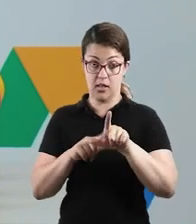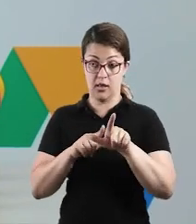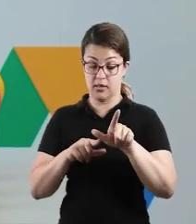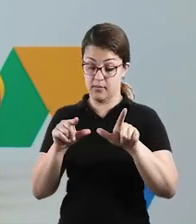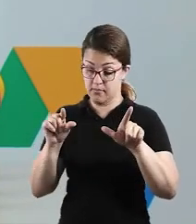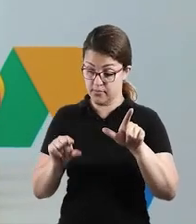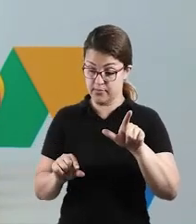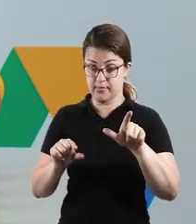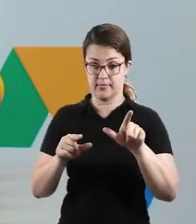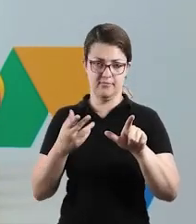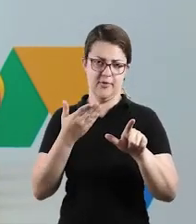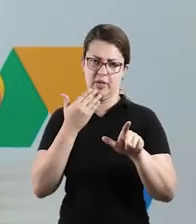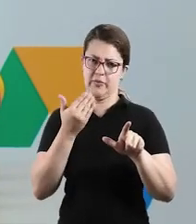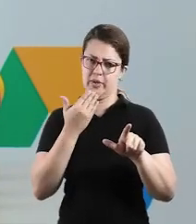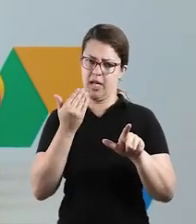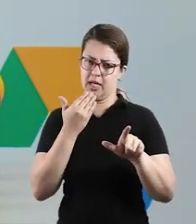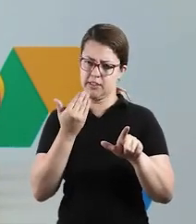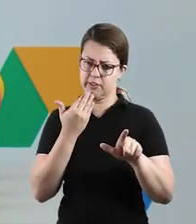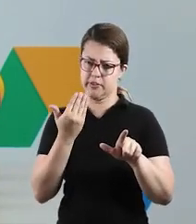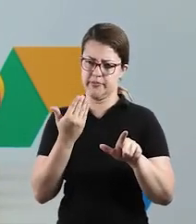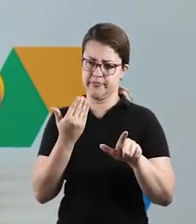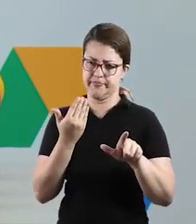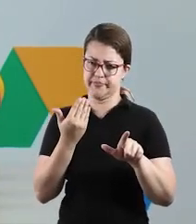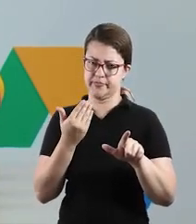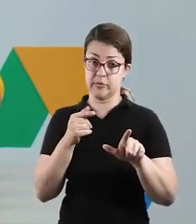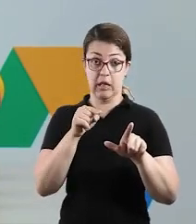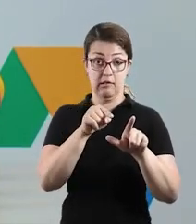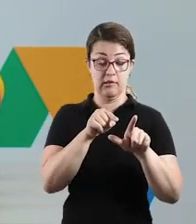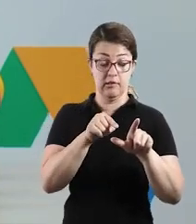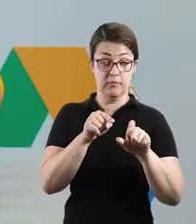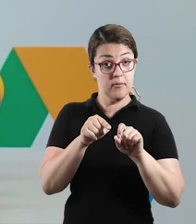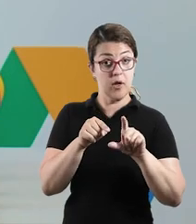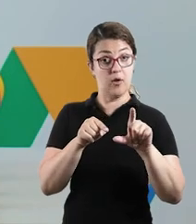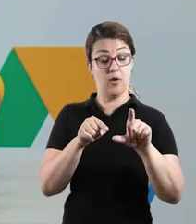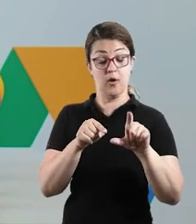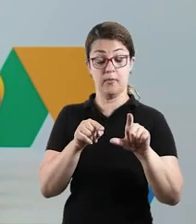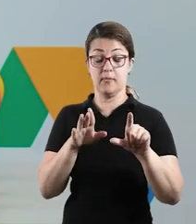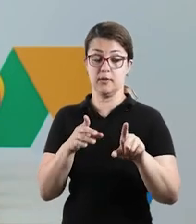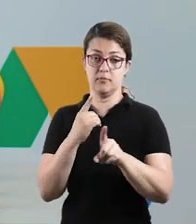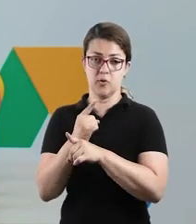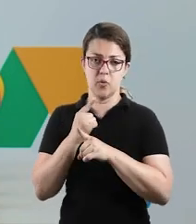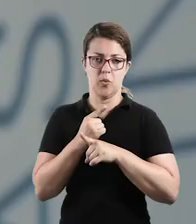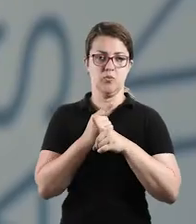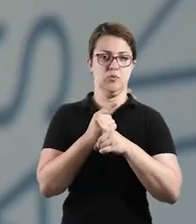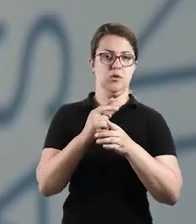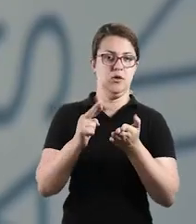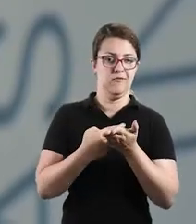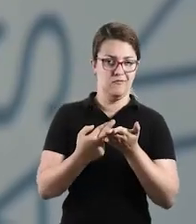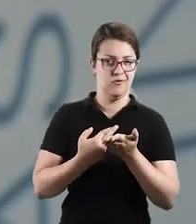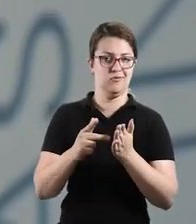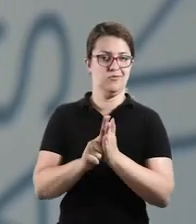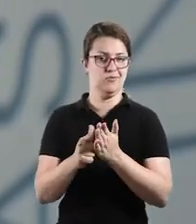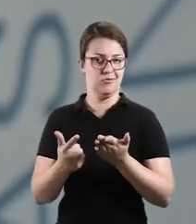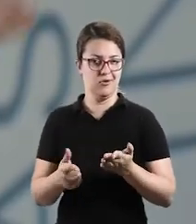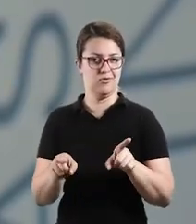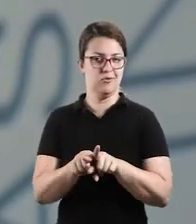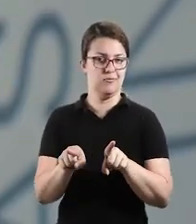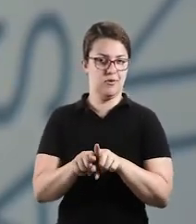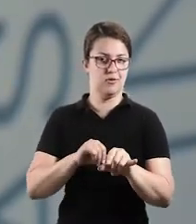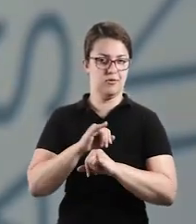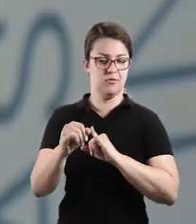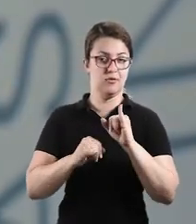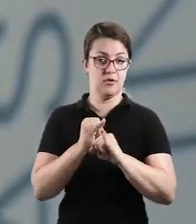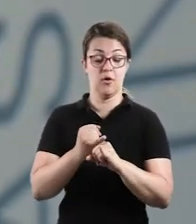fase que eles estão, eles aprendem muito mais fácil com essa letra. Mas também a gente encontra em revistas, em jornais, na